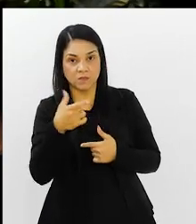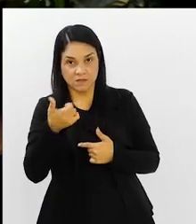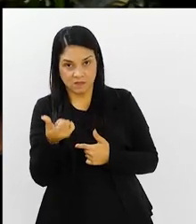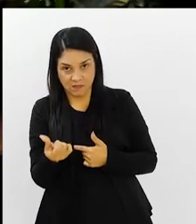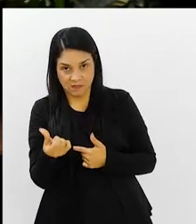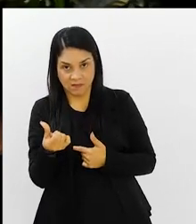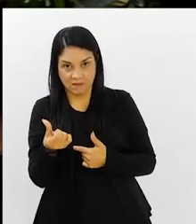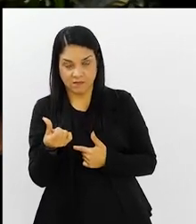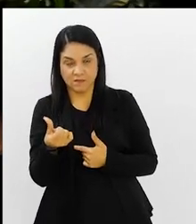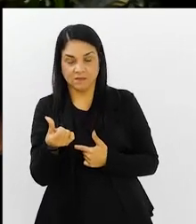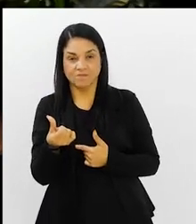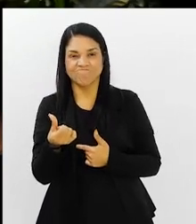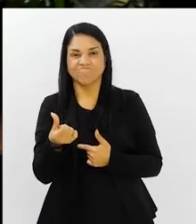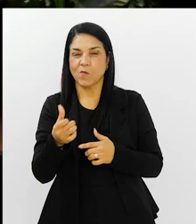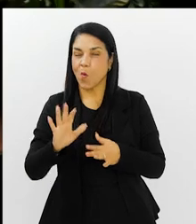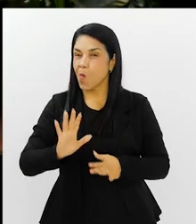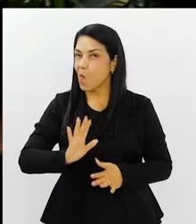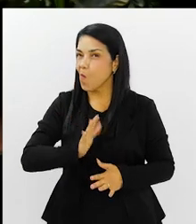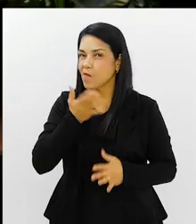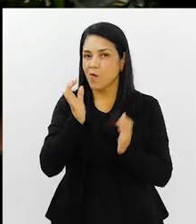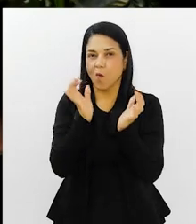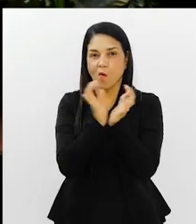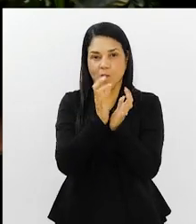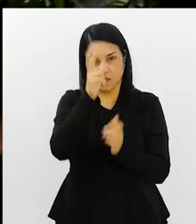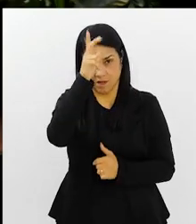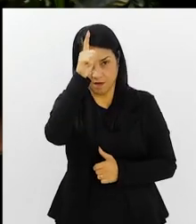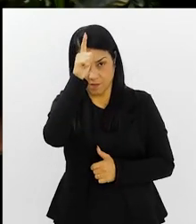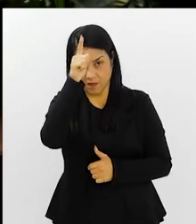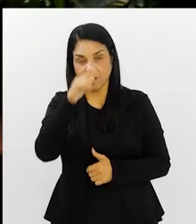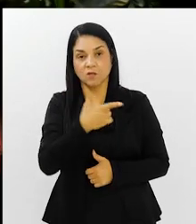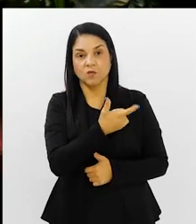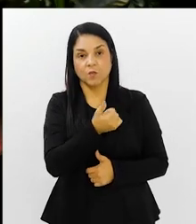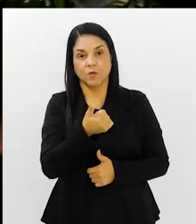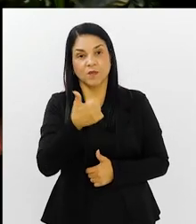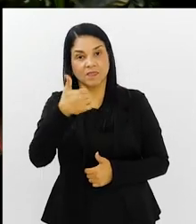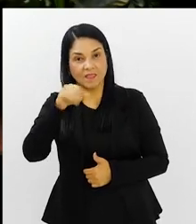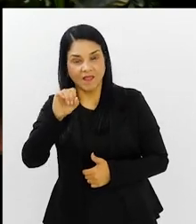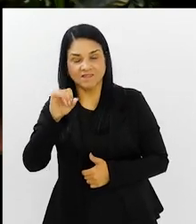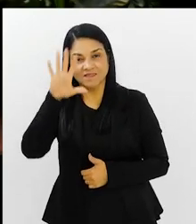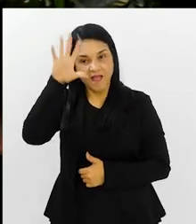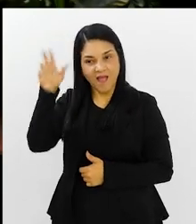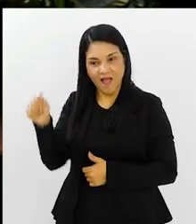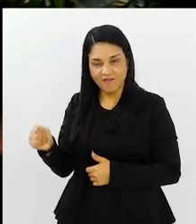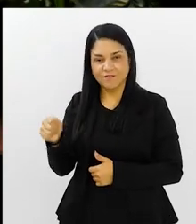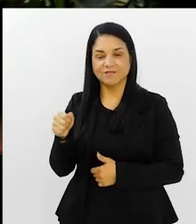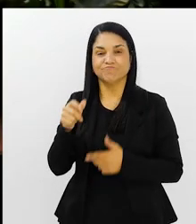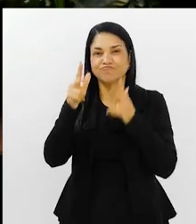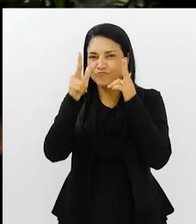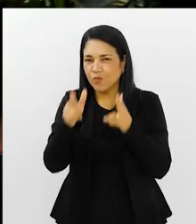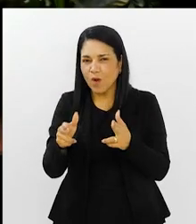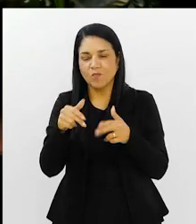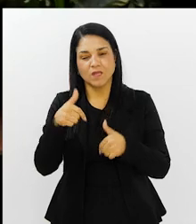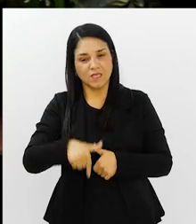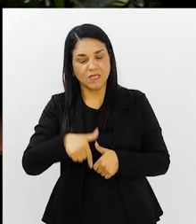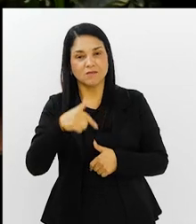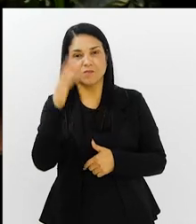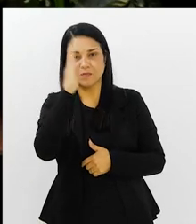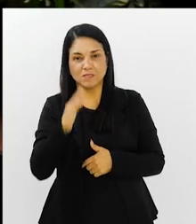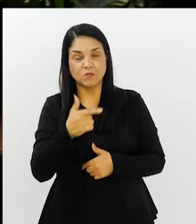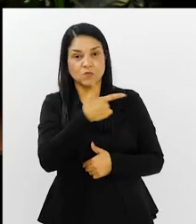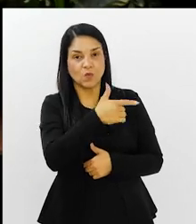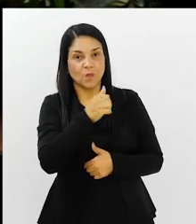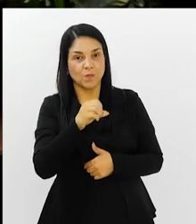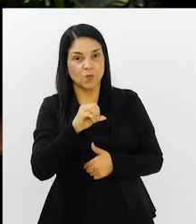aquela coisa horrível, a Copa do Mundo da Alemanha. 2010, África do Sul, a mesma situação. Aí veio 2014, aqui no